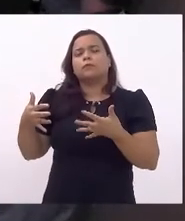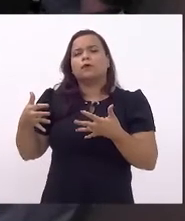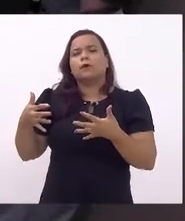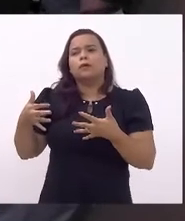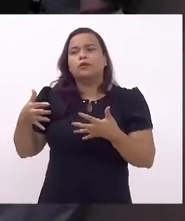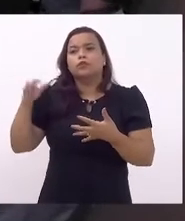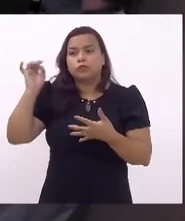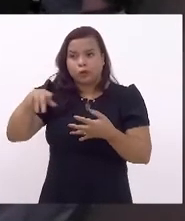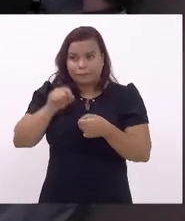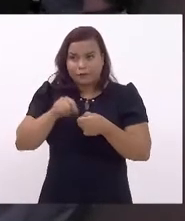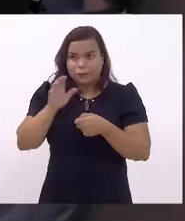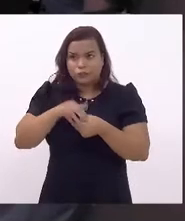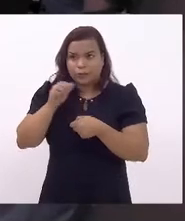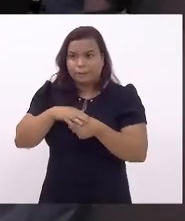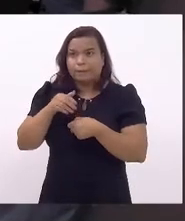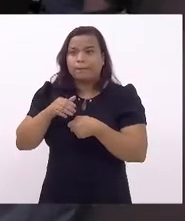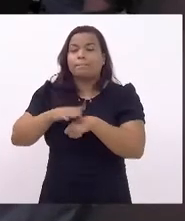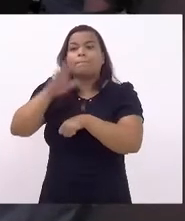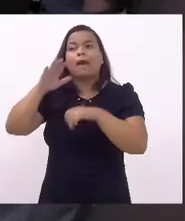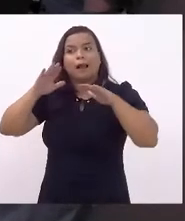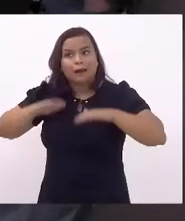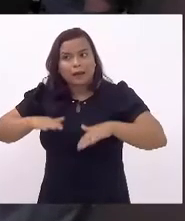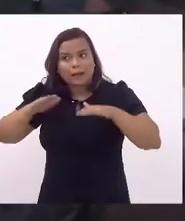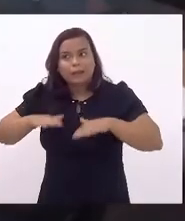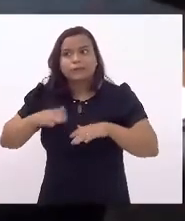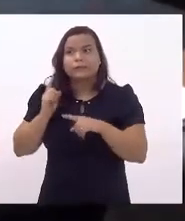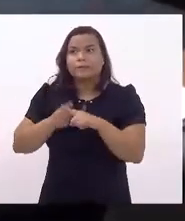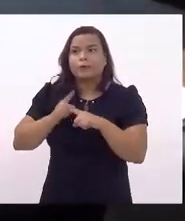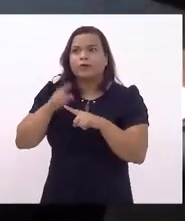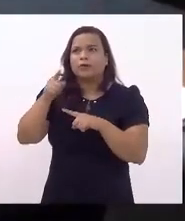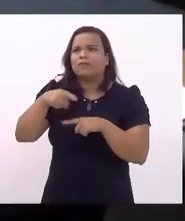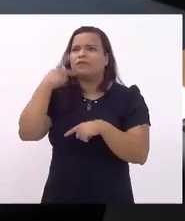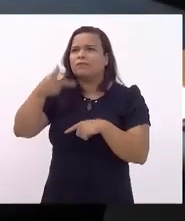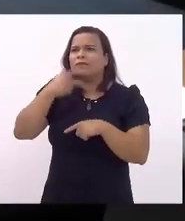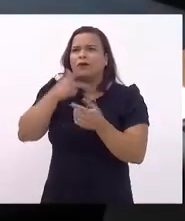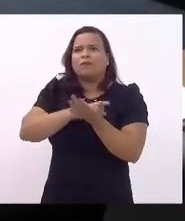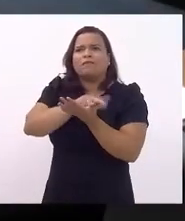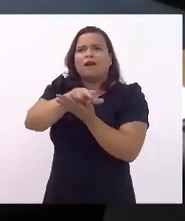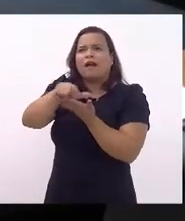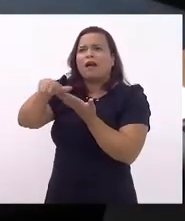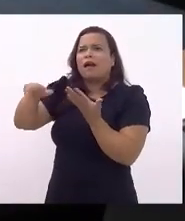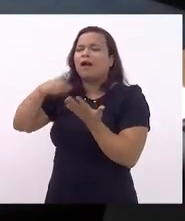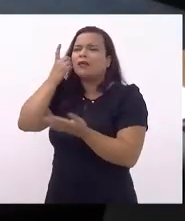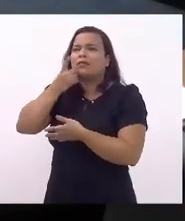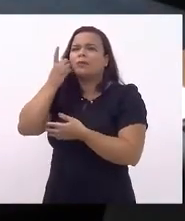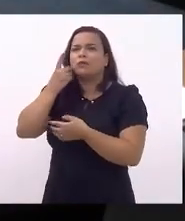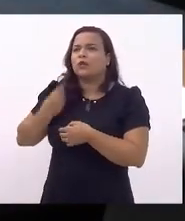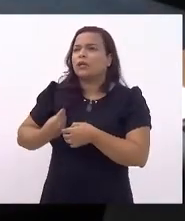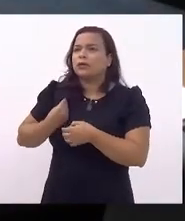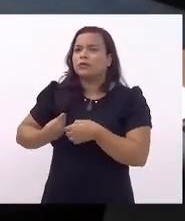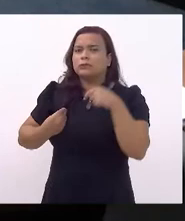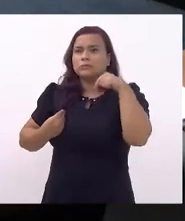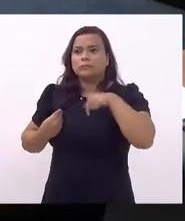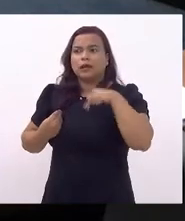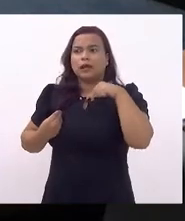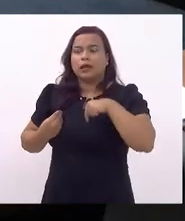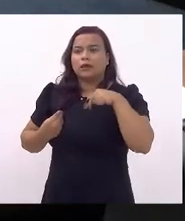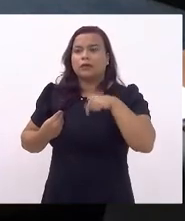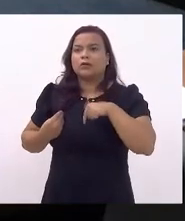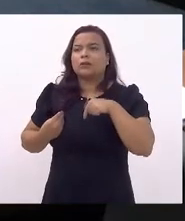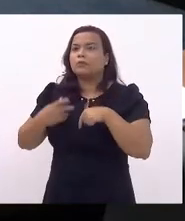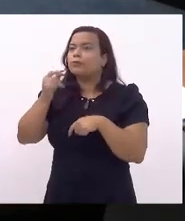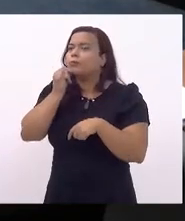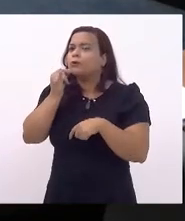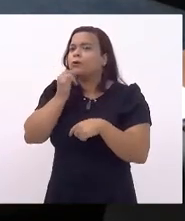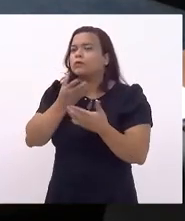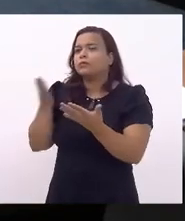fazer essa chamada um pouquinho mais lenta, porque o senhor chamou diversos deputados que estão na casa, como, por